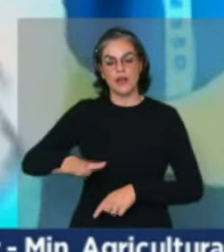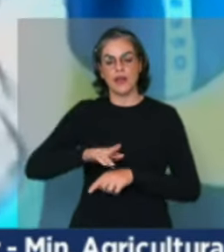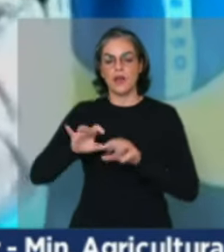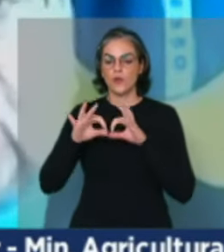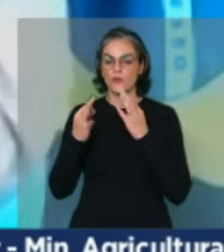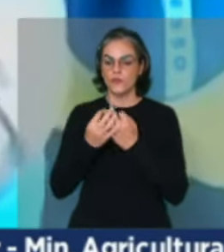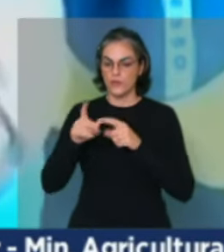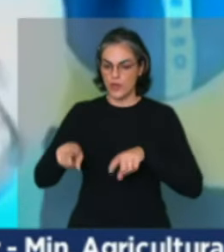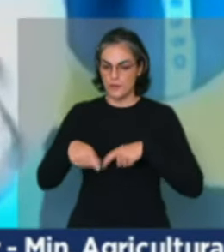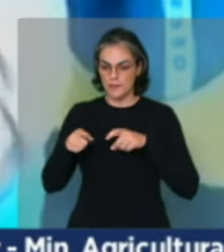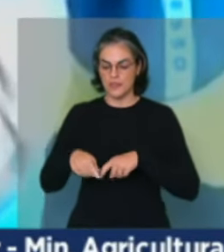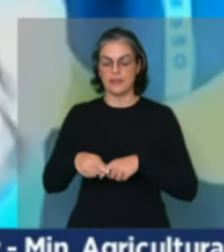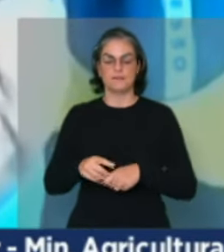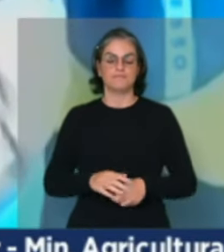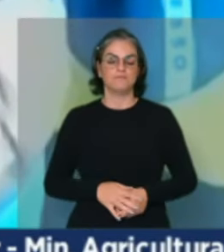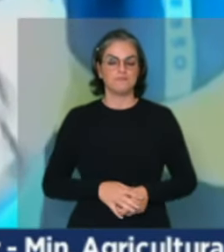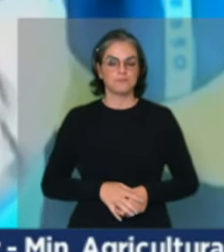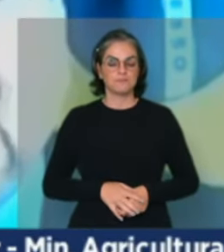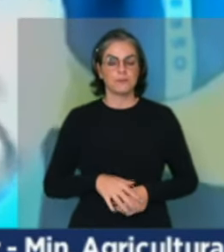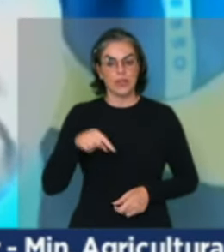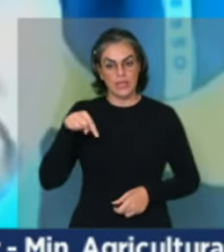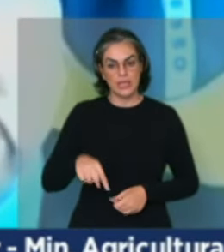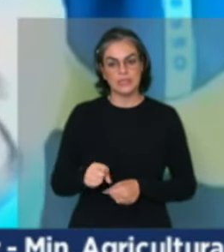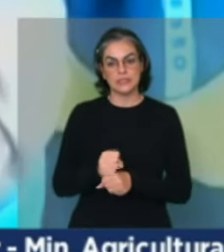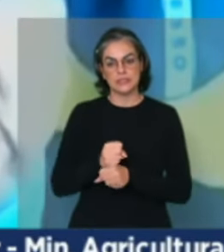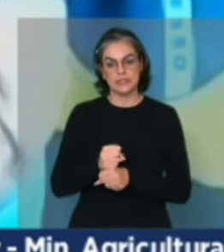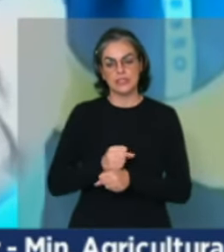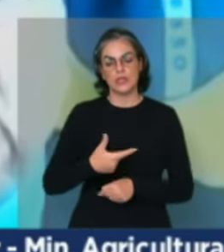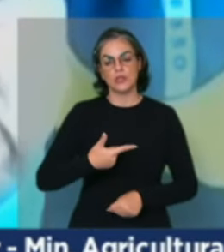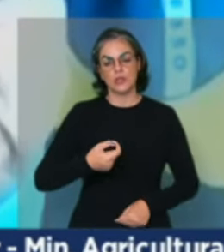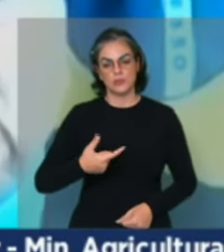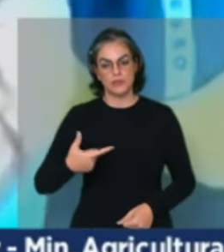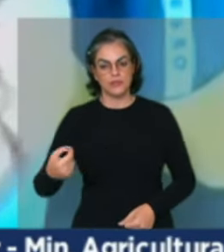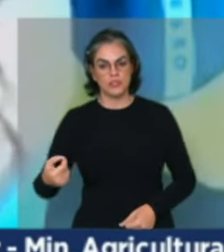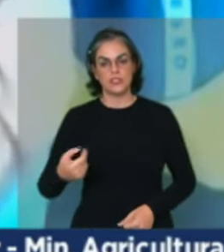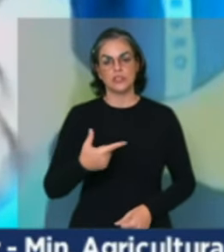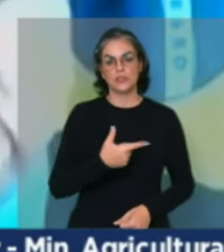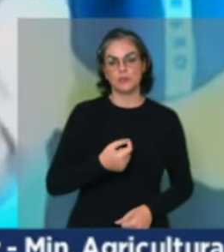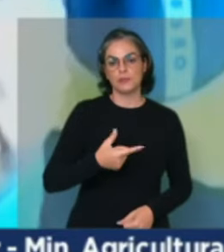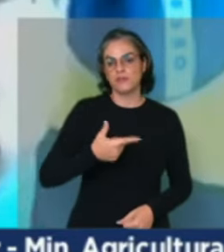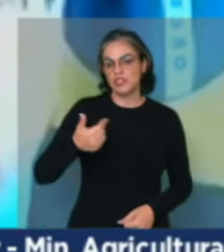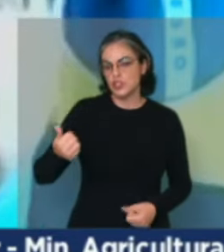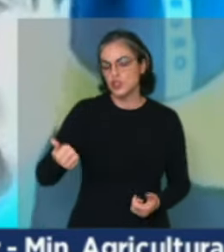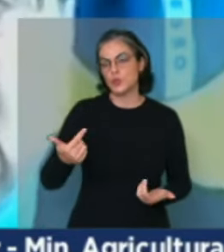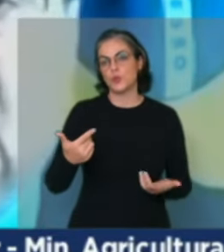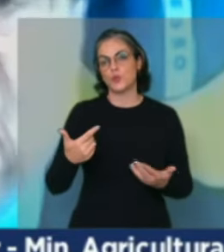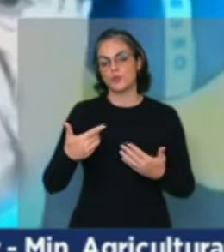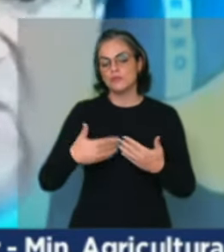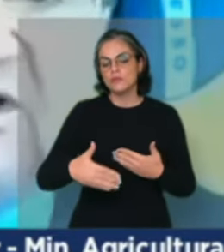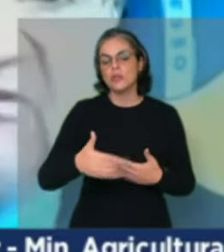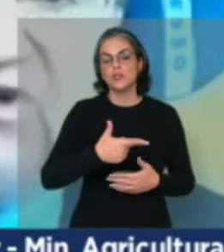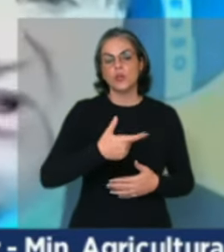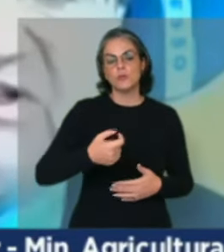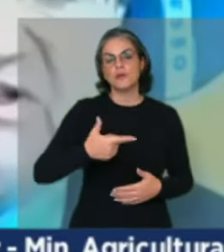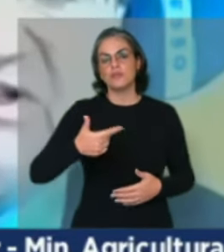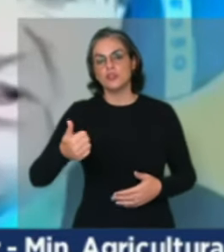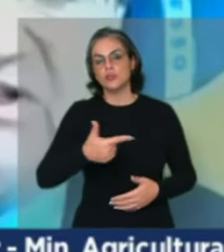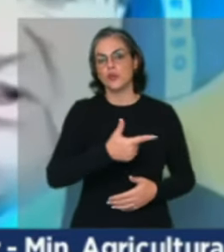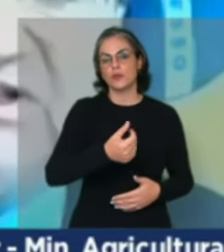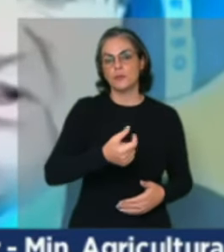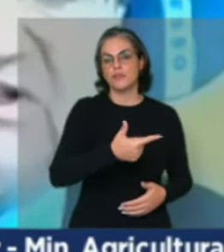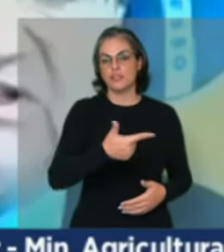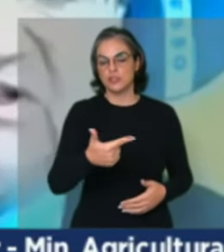históricos. nesse ano de 2020-21 para 2021-22 nós aumentamos 19